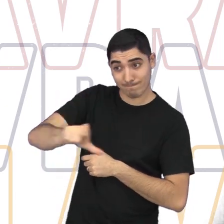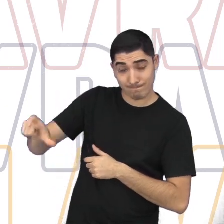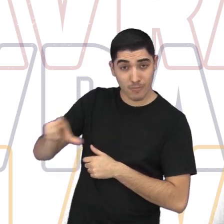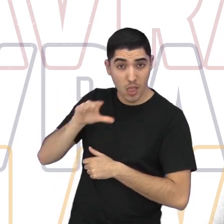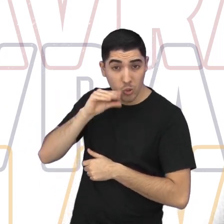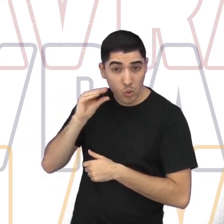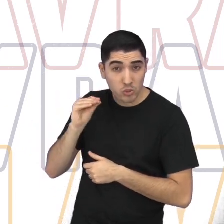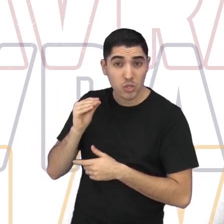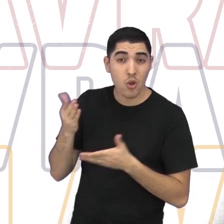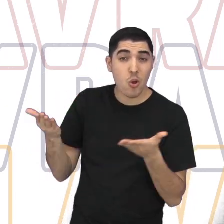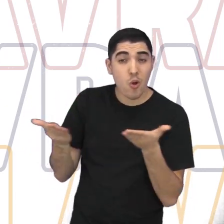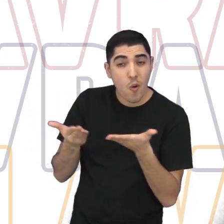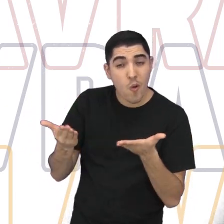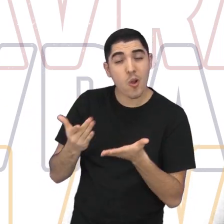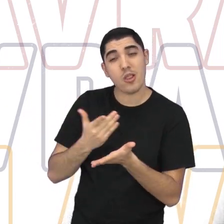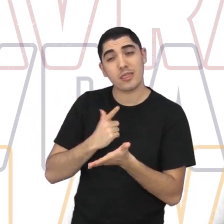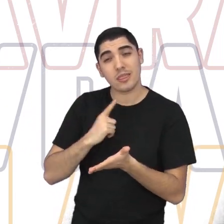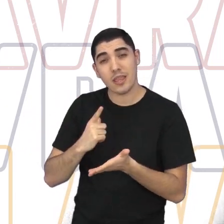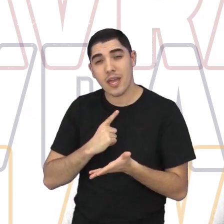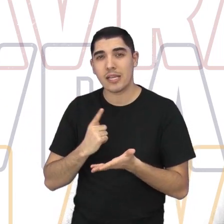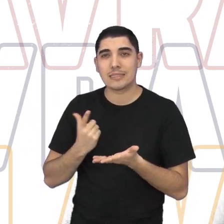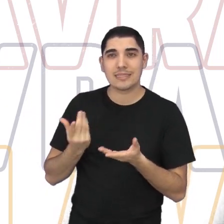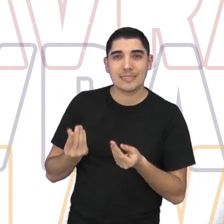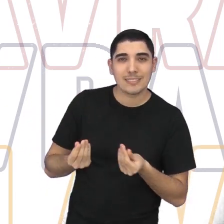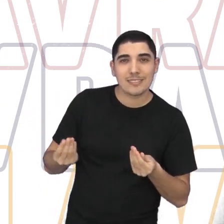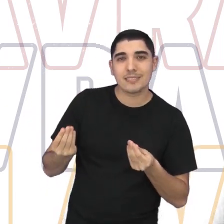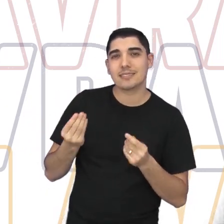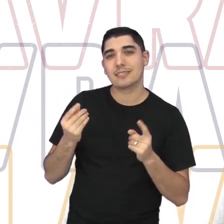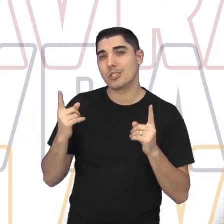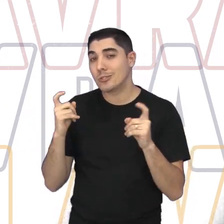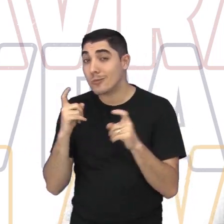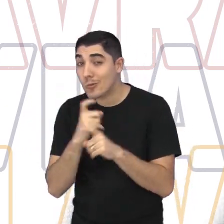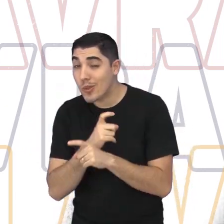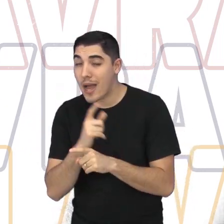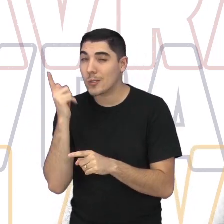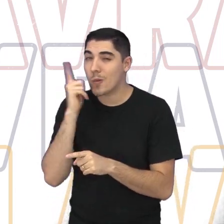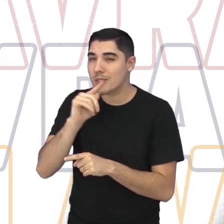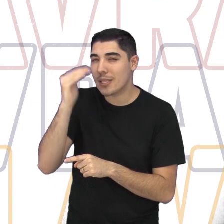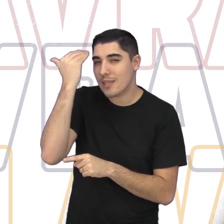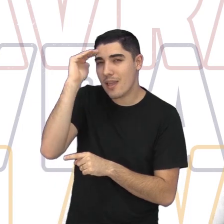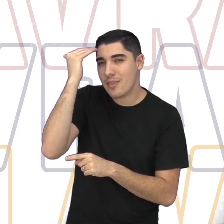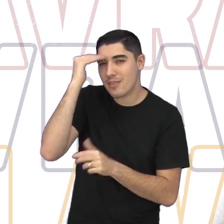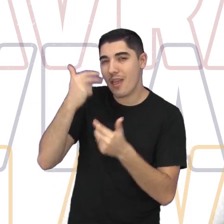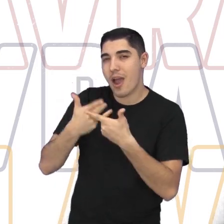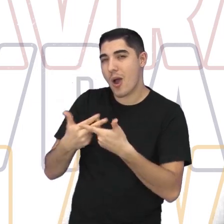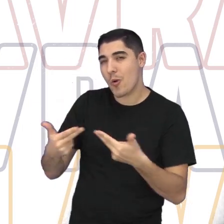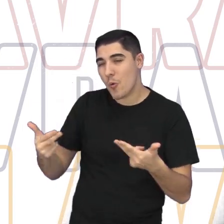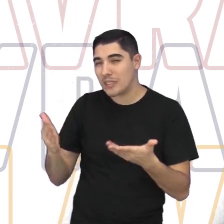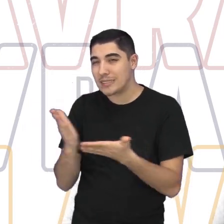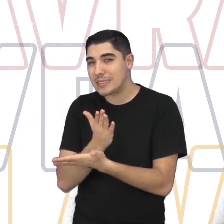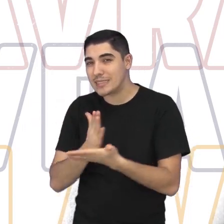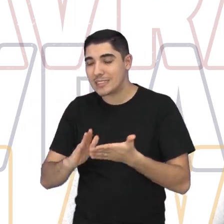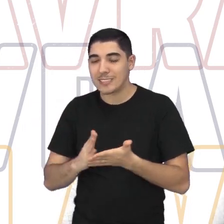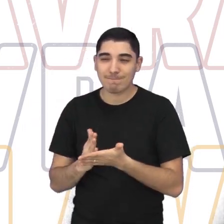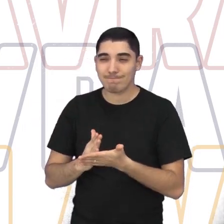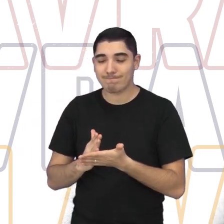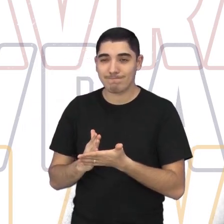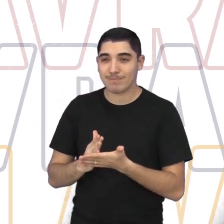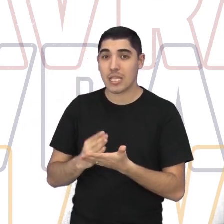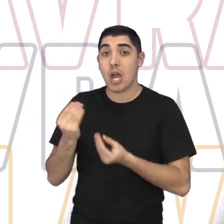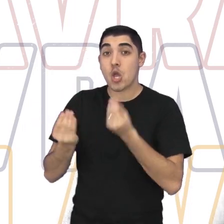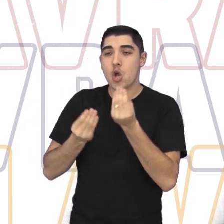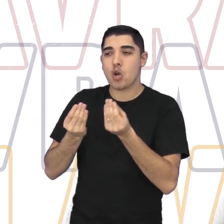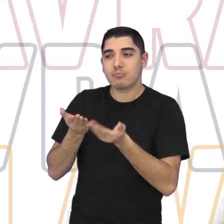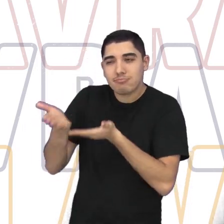adolescentes hoje, eles têm um pouquinho aí de dificuldade para entender um pouquinho melhor algumas coisas, né? E aí, a gente